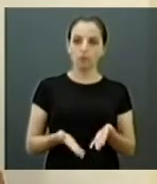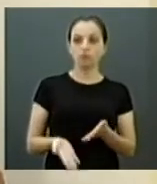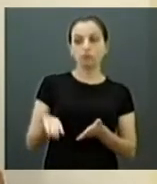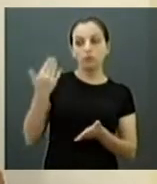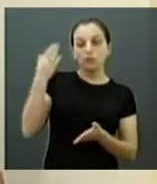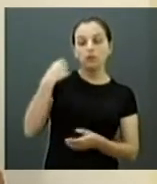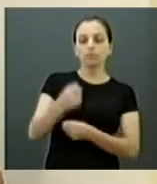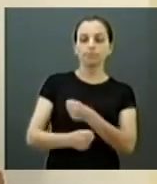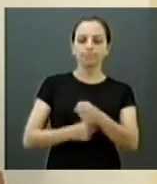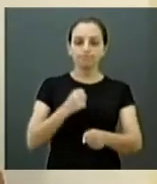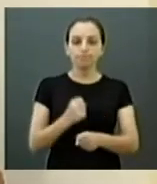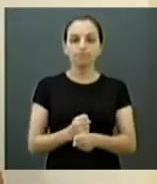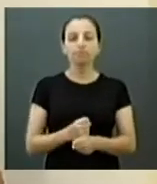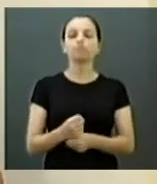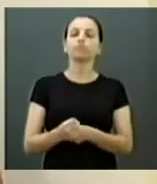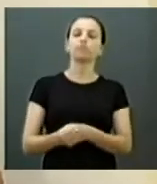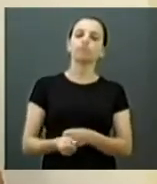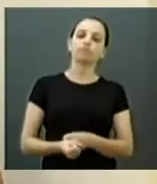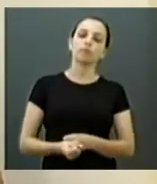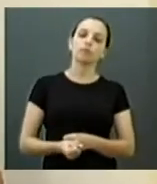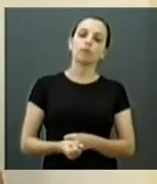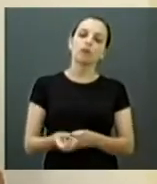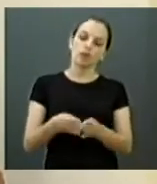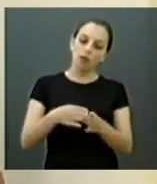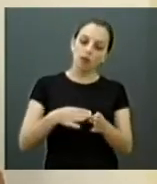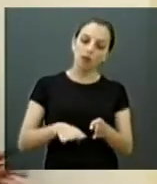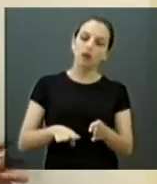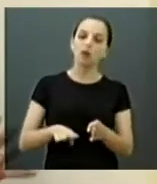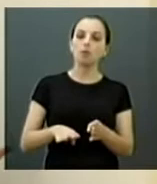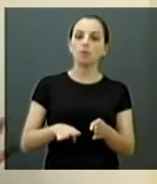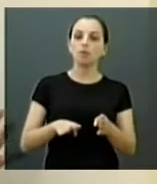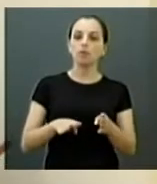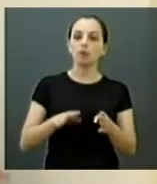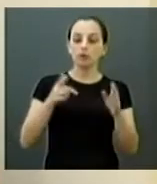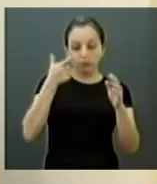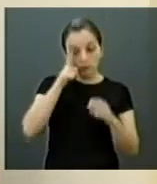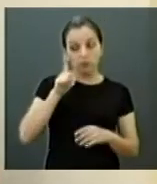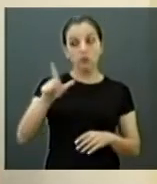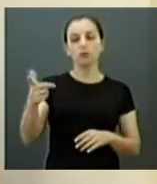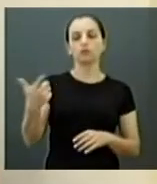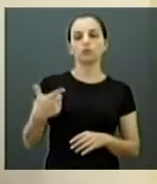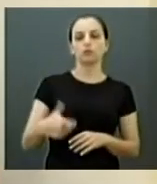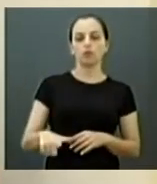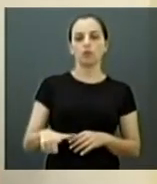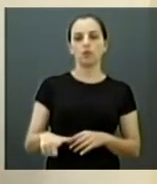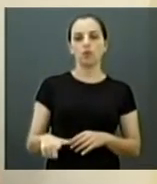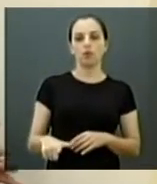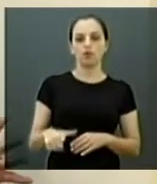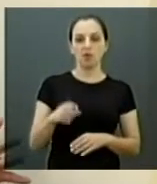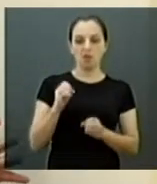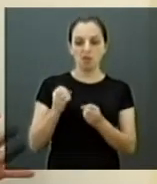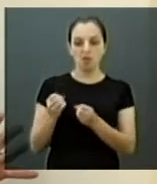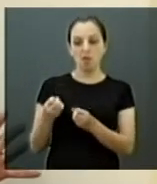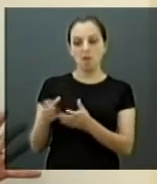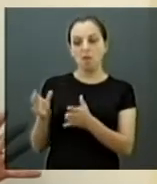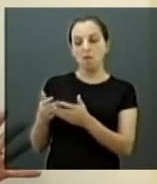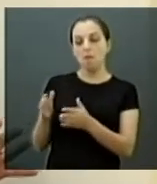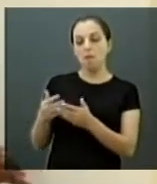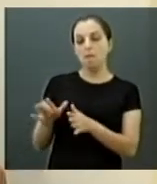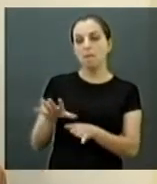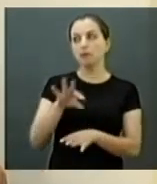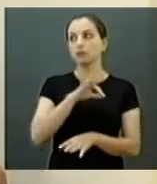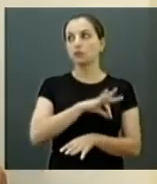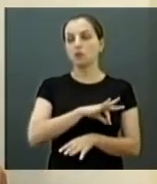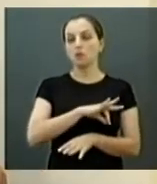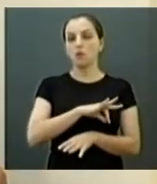passado, o ano retrasado, a casa vem recuperando. Mas aí eu não vou para uma perda salarial. Para mim, é valorização